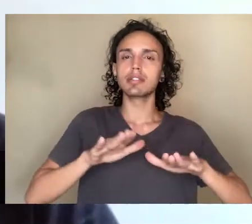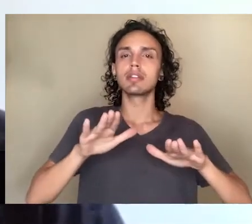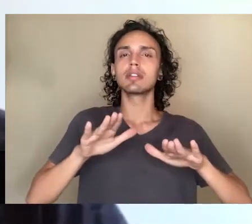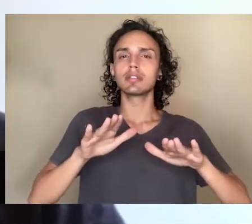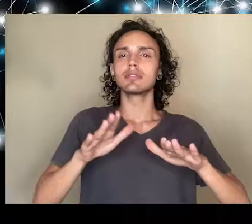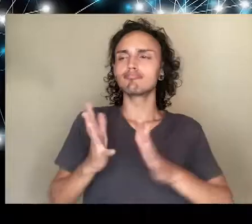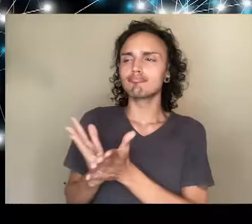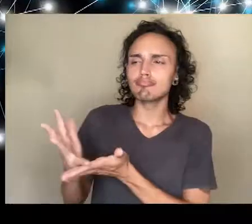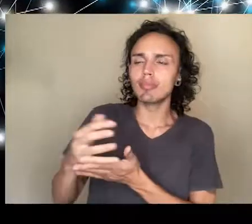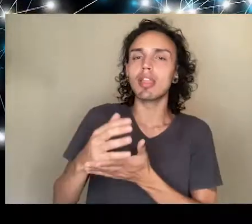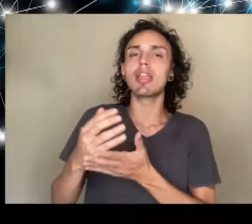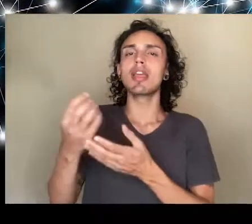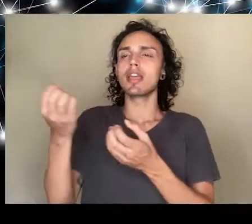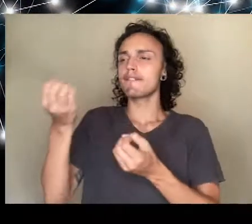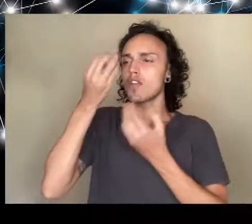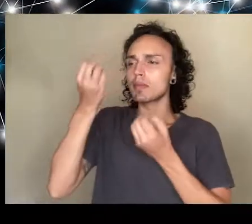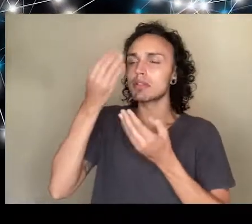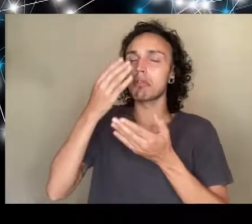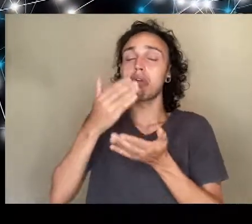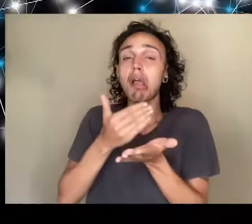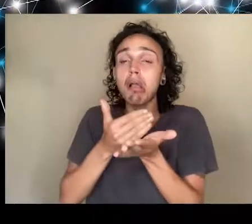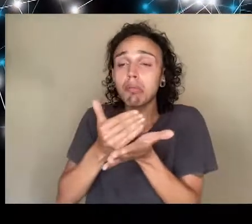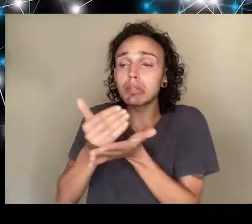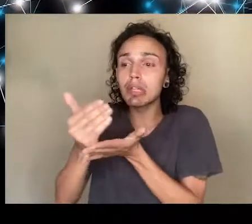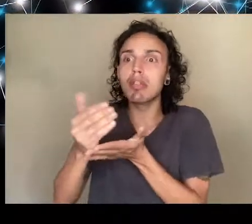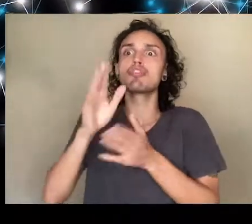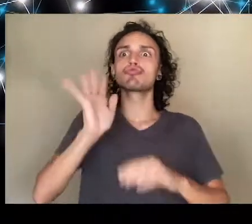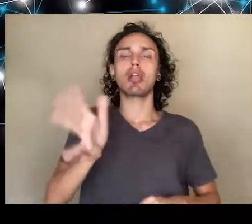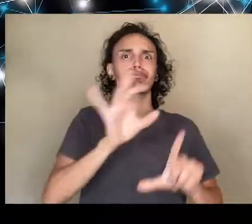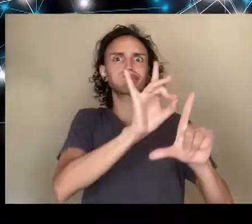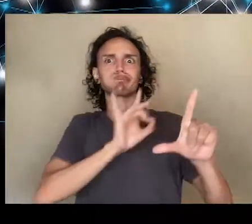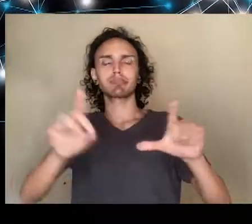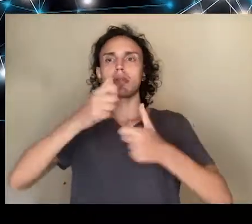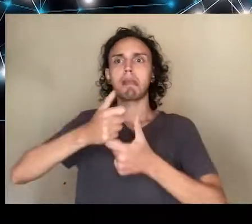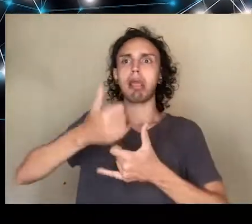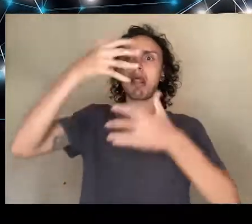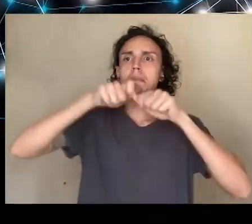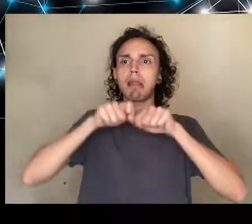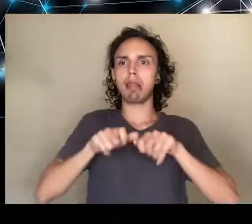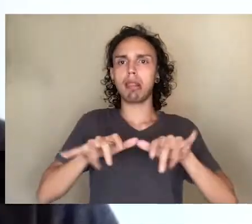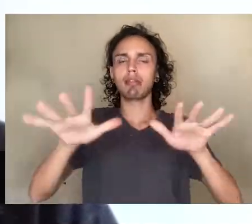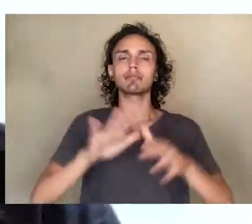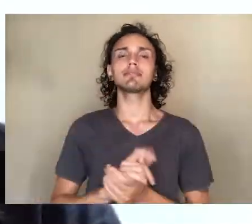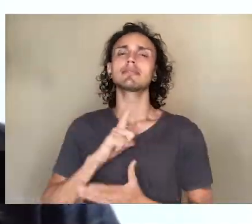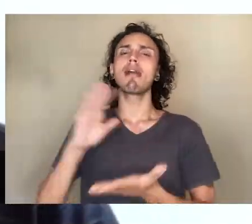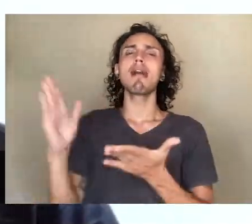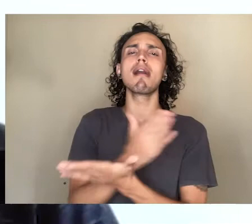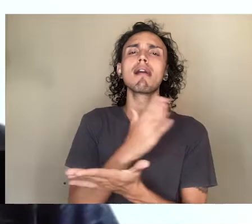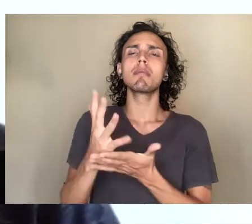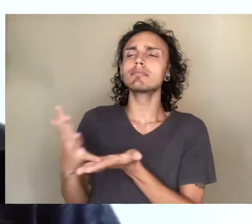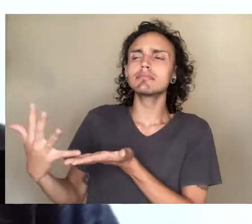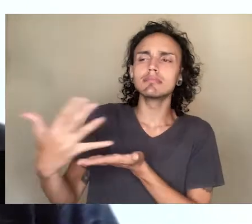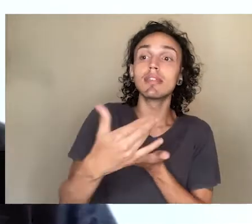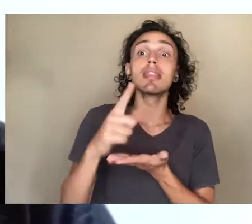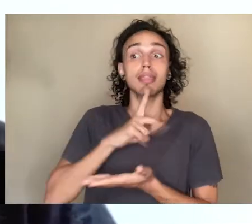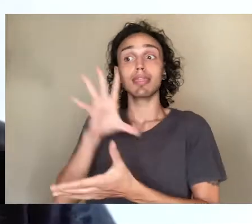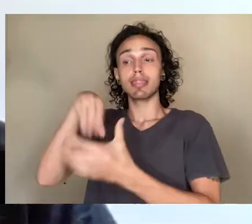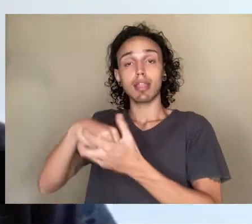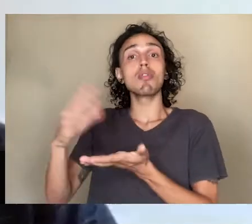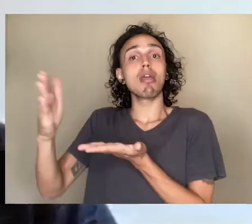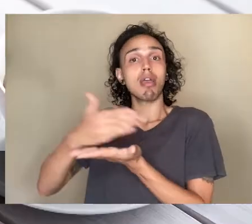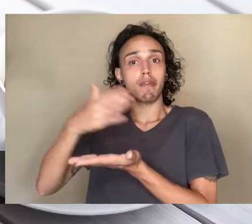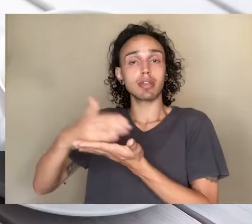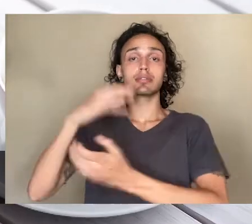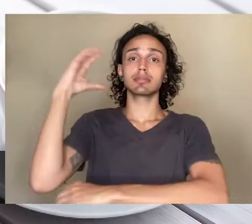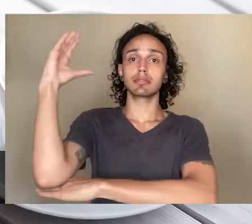muito incipientes, já absorvem e já circulam entre eles. Teve alguns dados, inclusive, que a gente verificou que eles vinham de revistas